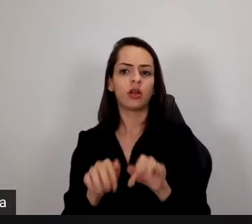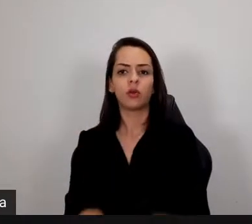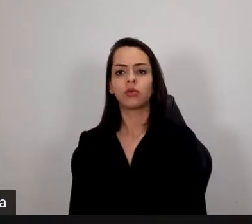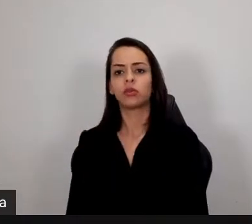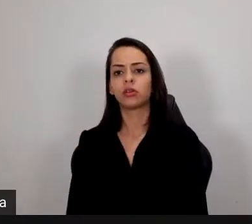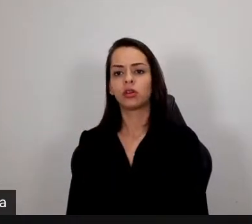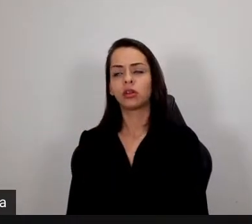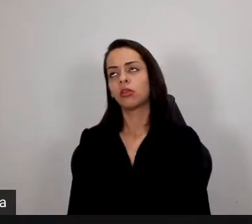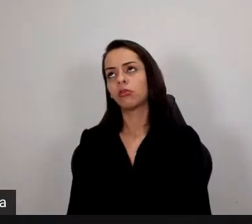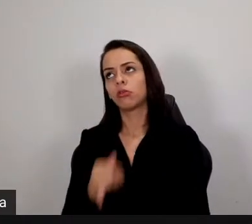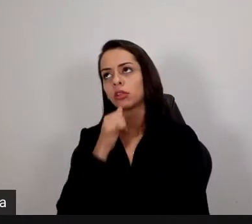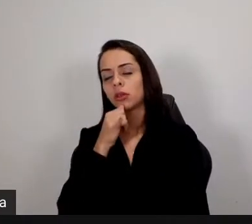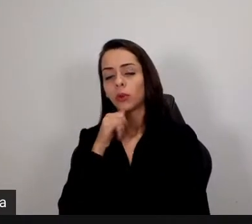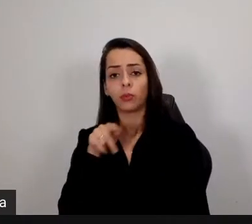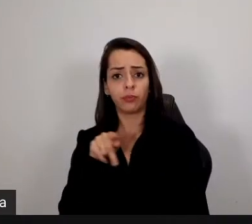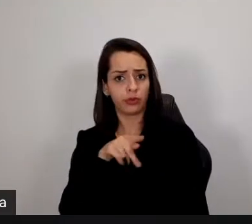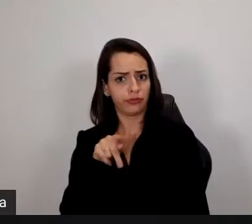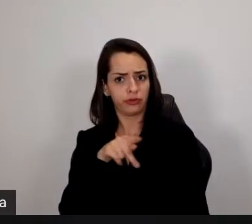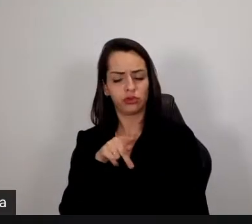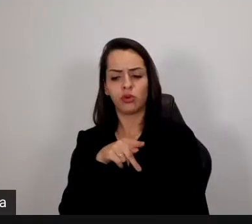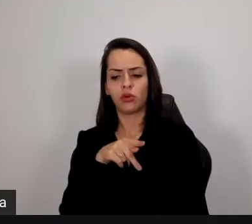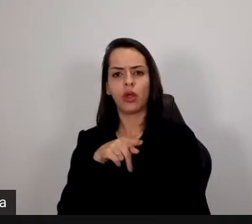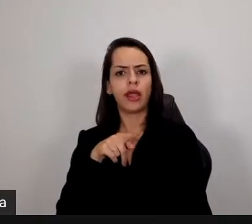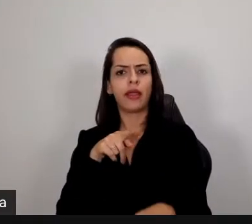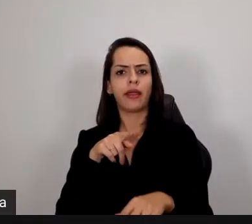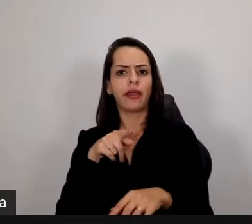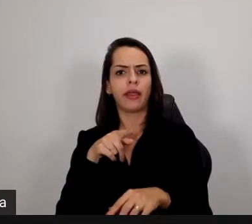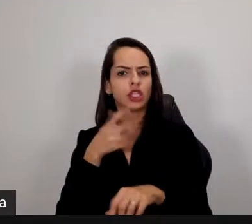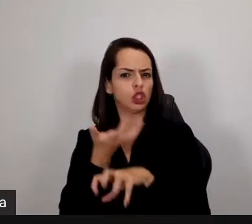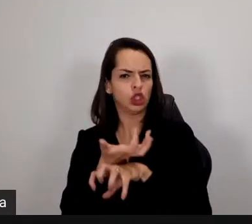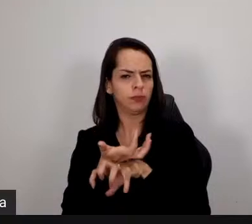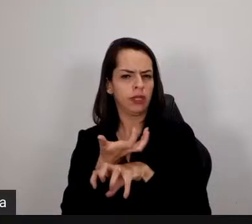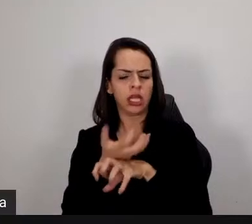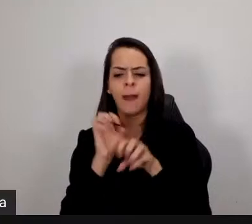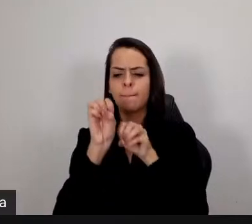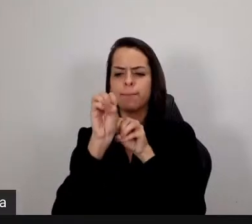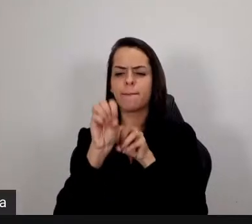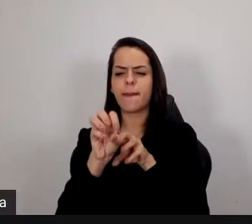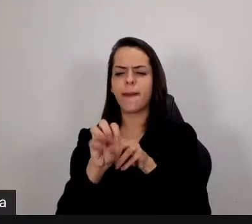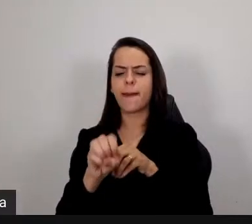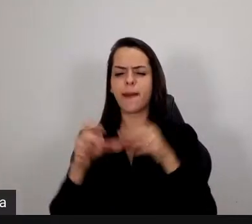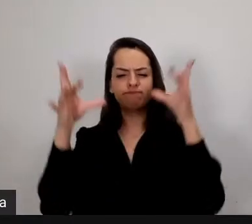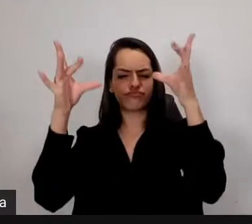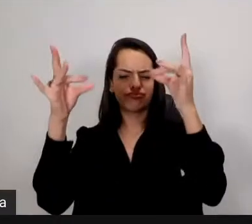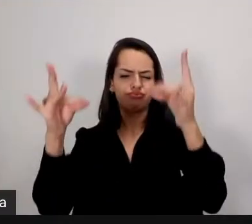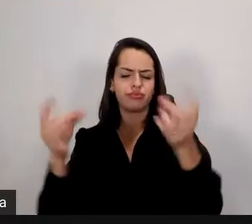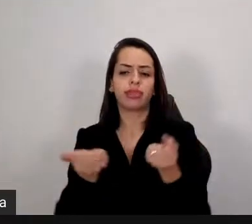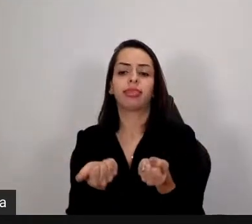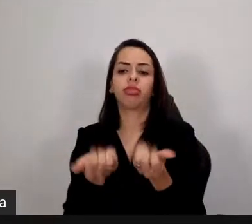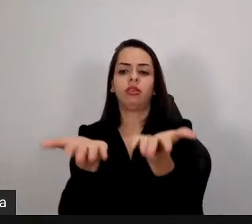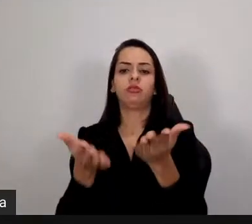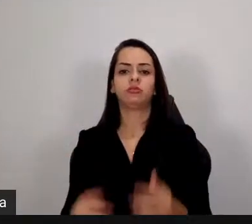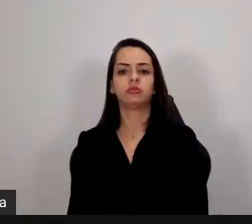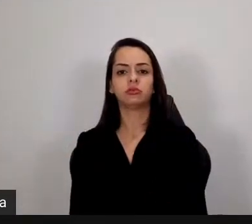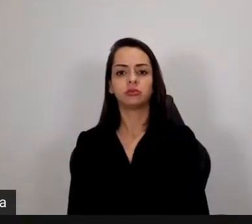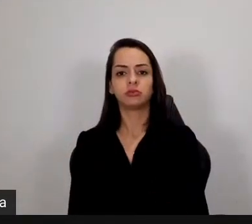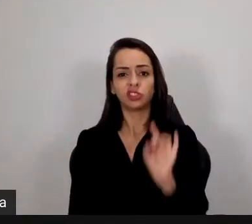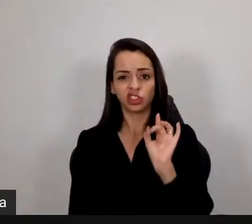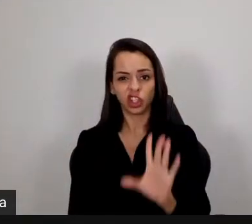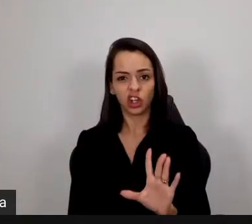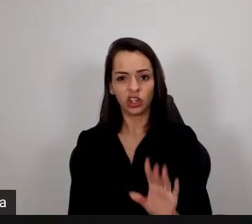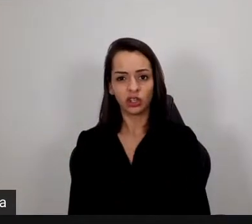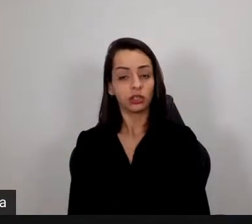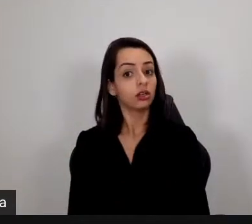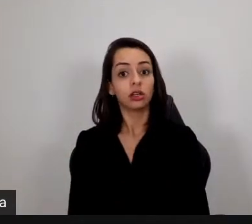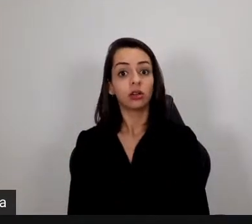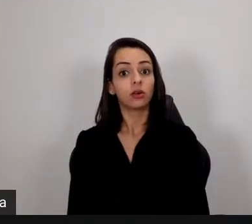deu a sua matéria dei então ok não importa o aluno não importa se o aluno foi capaz de desenvolver aquelas habilidades o que